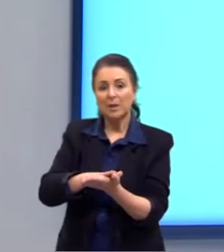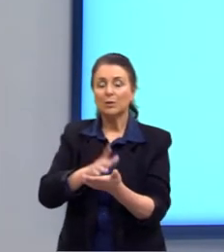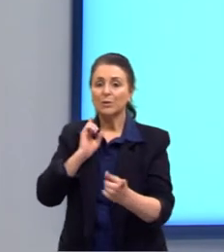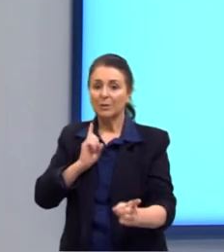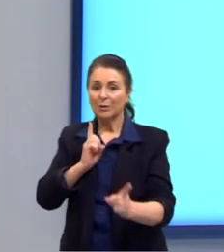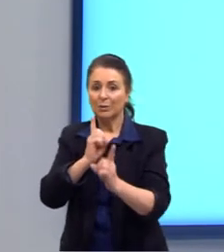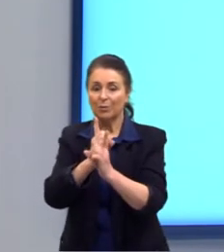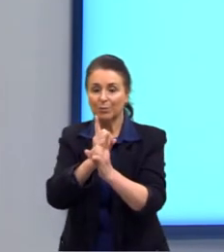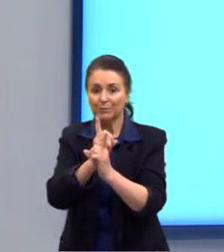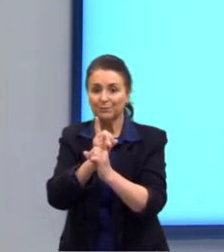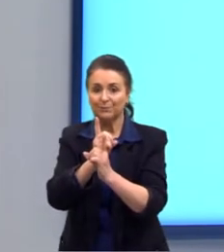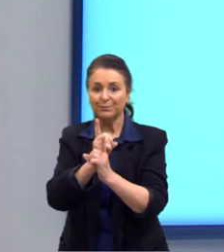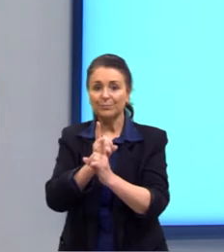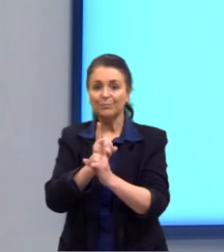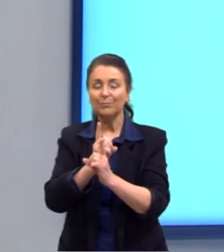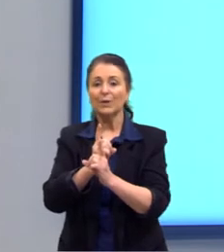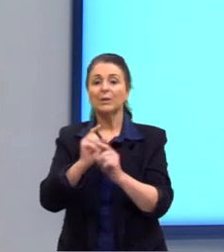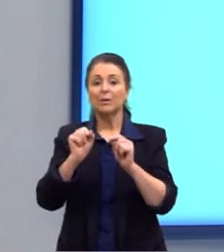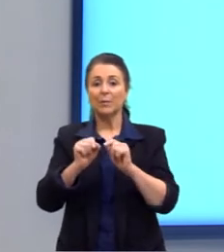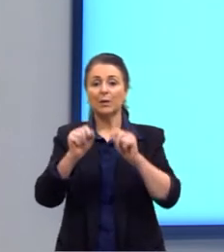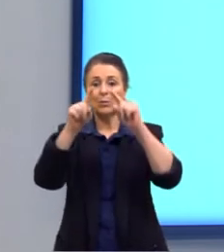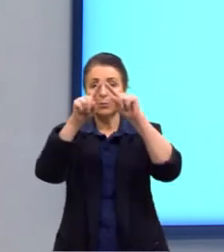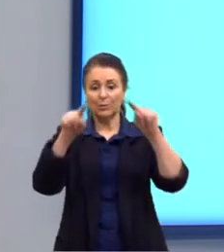ali os nossos polígonos.